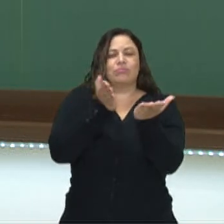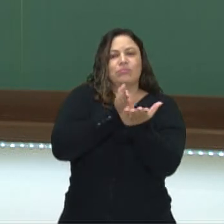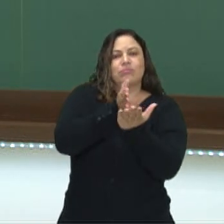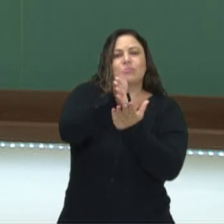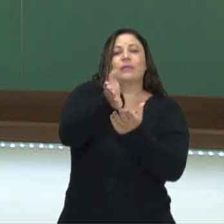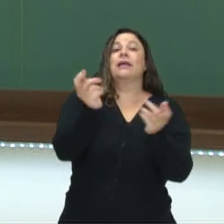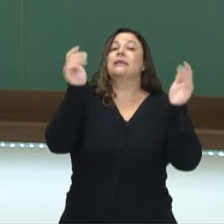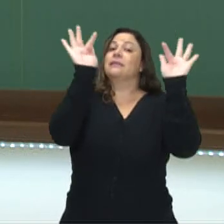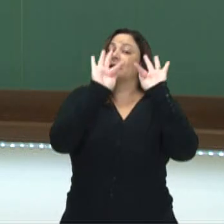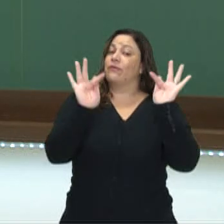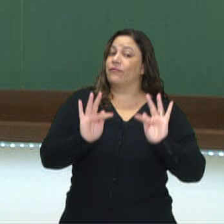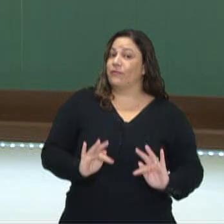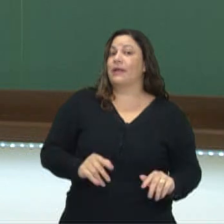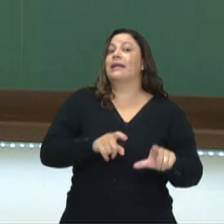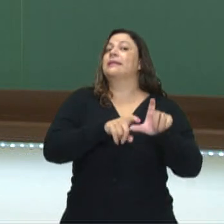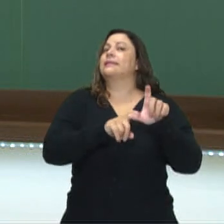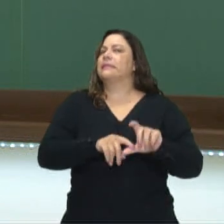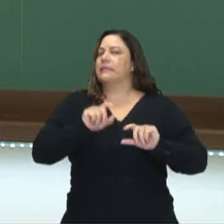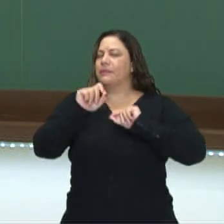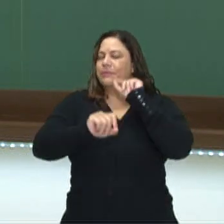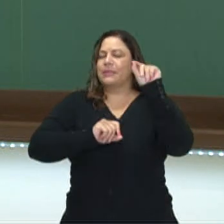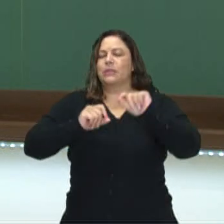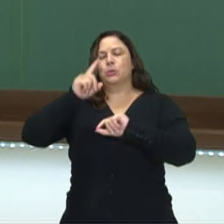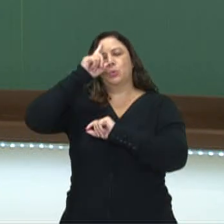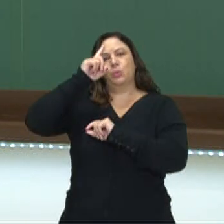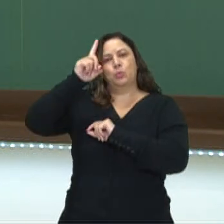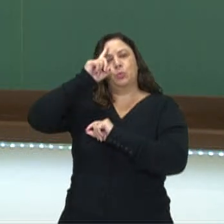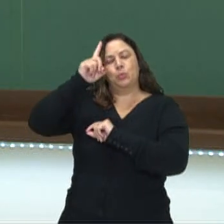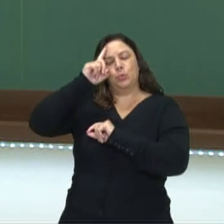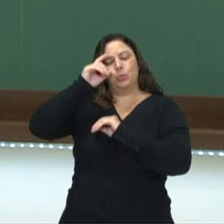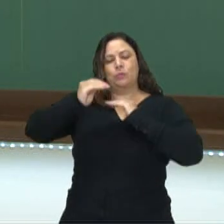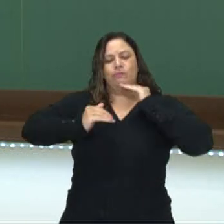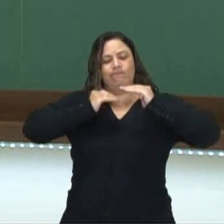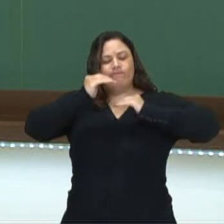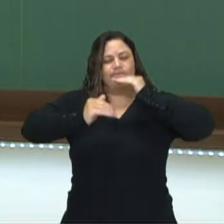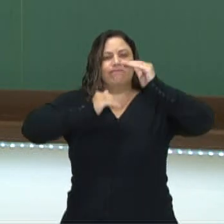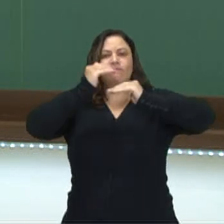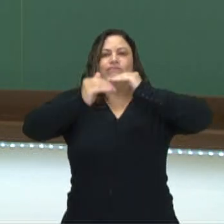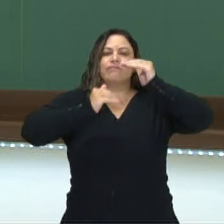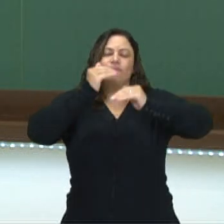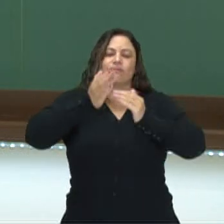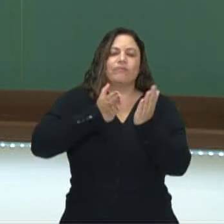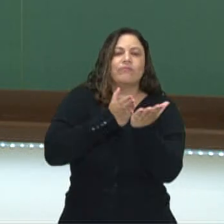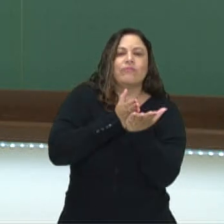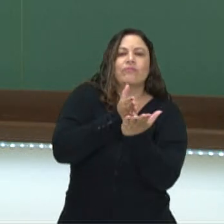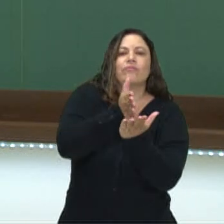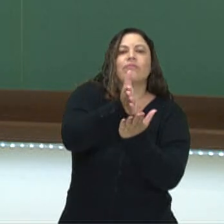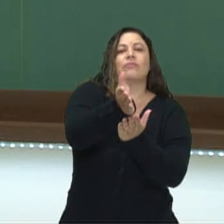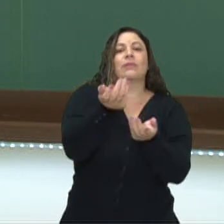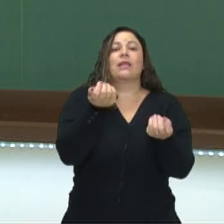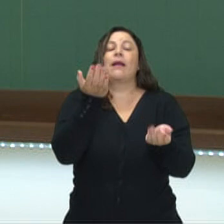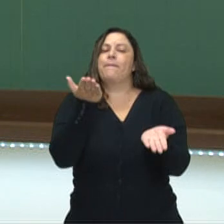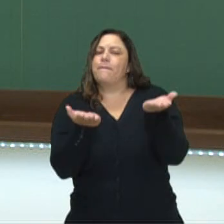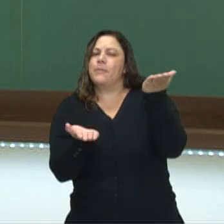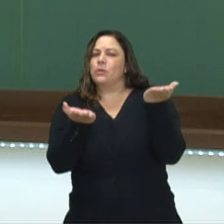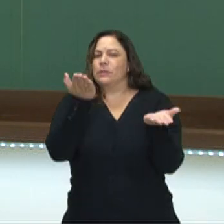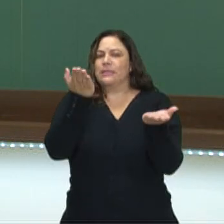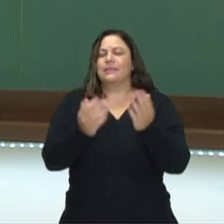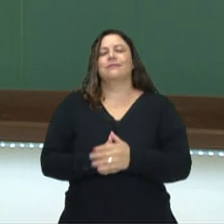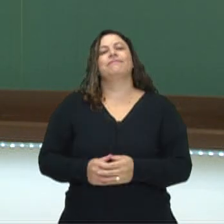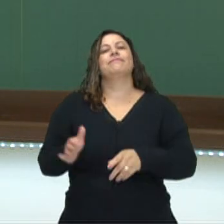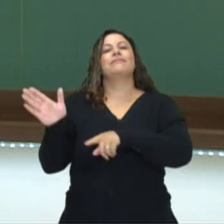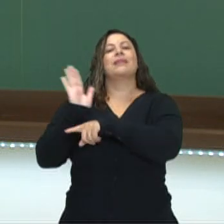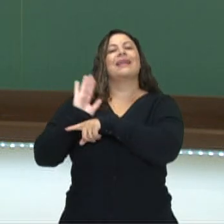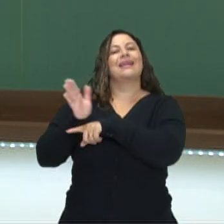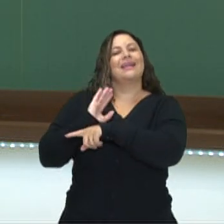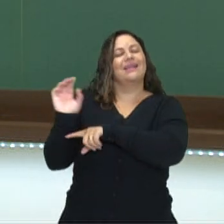construção diária das virtudes que nos levam por um caminho de moderação. Nesse vídeo